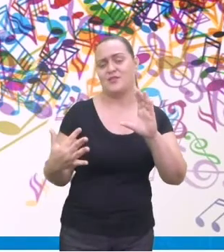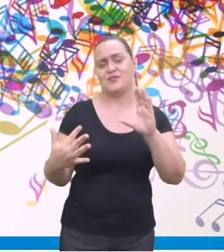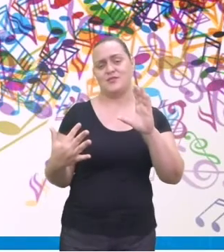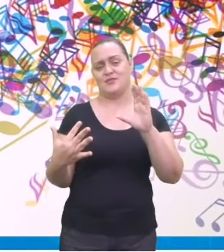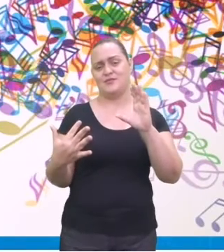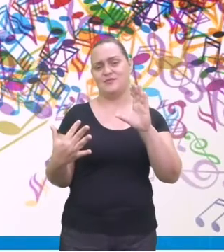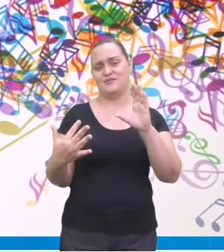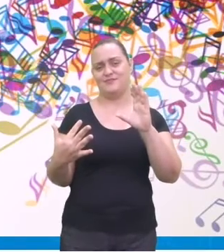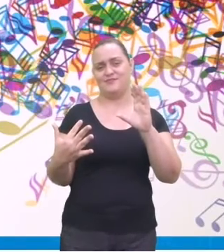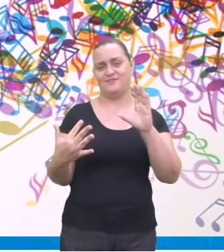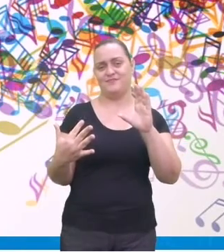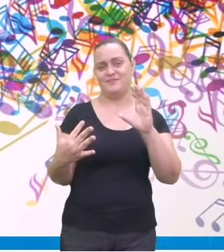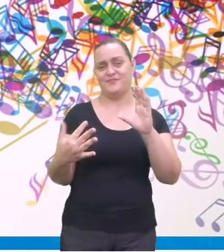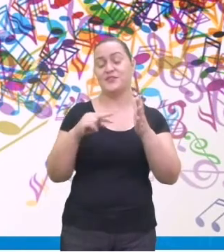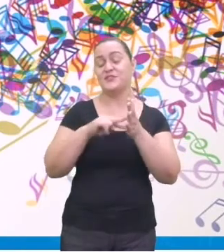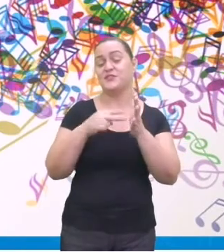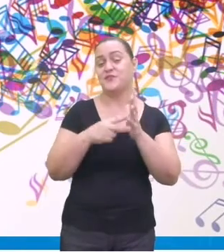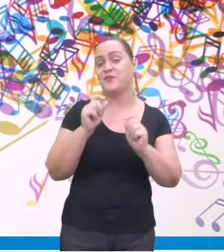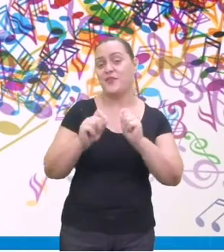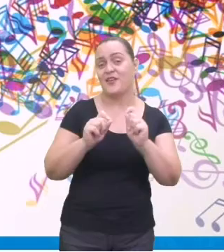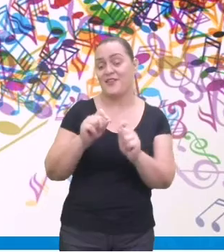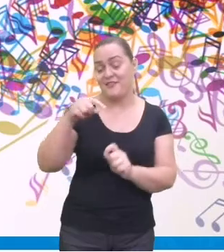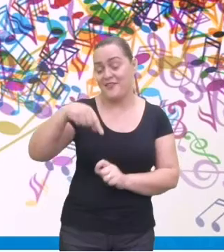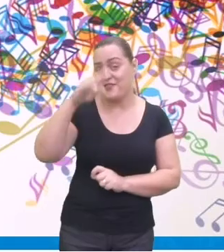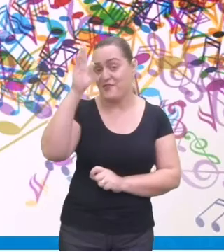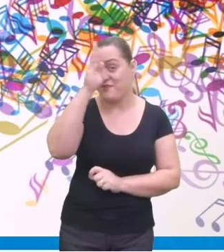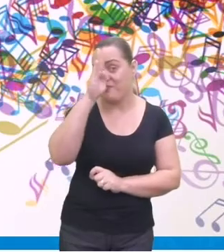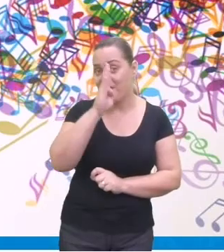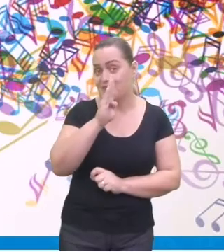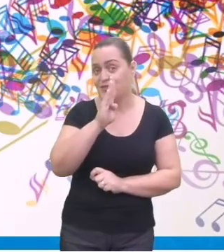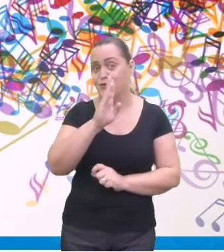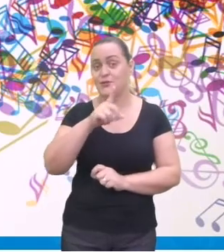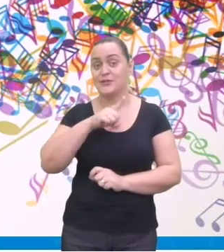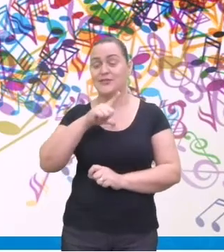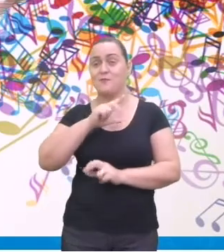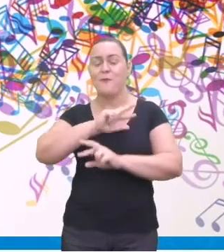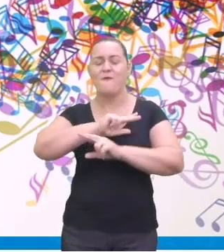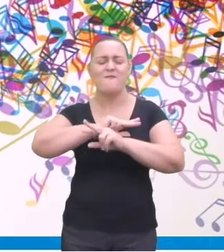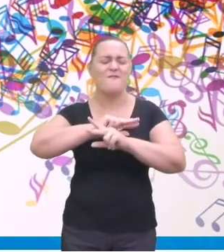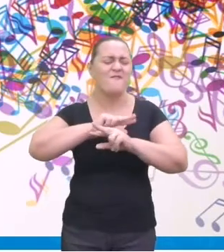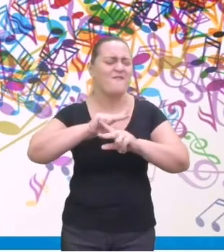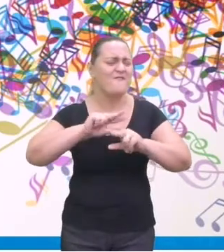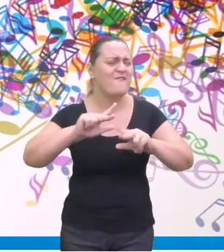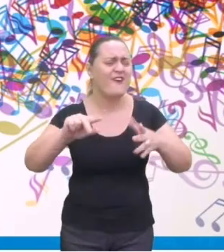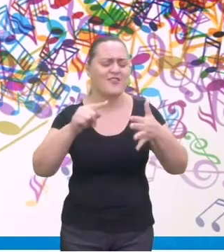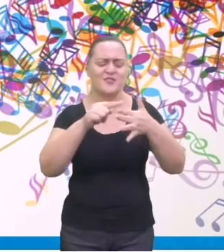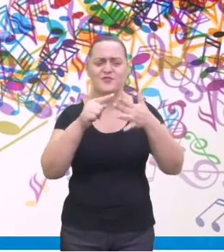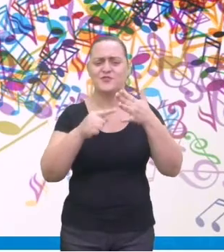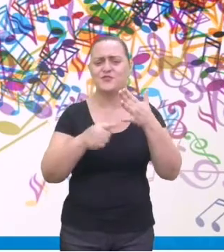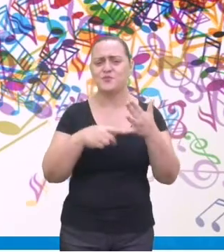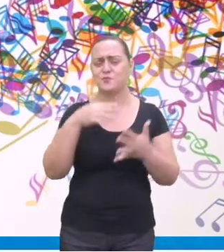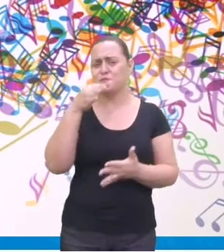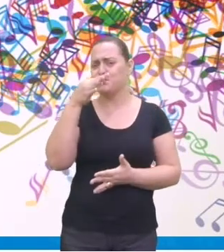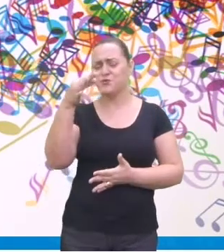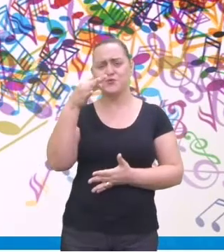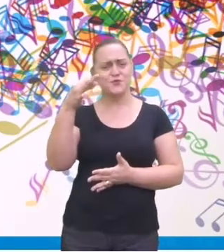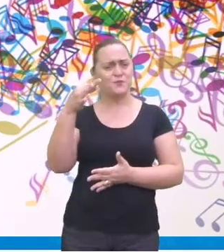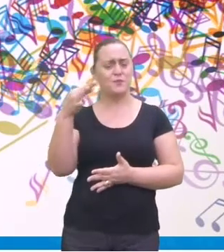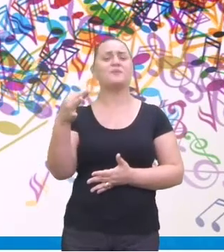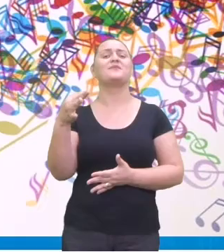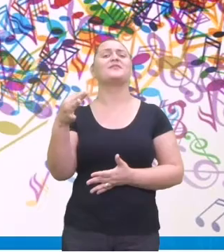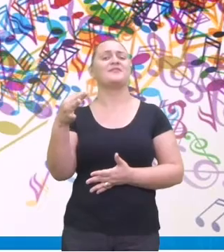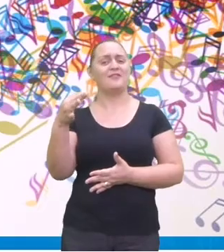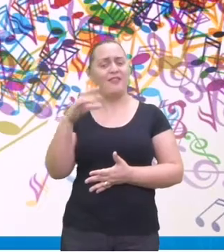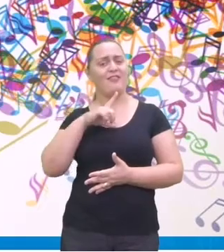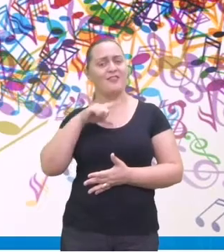um verdadeiro caldeirão, musical. Nós temos aí gêneros musicais de todas as formas. Qual combinação e estilos